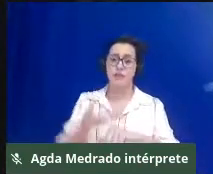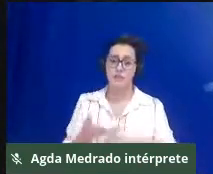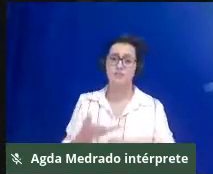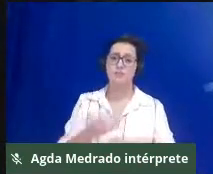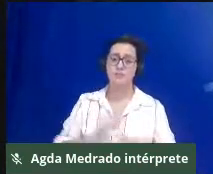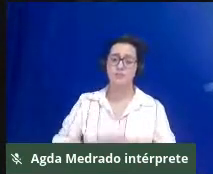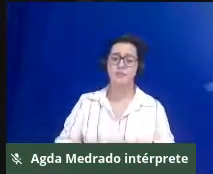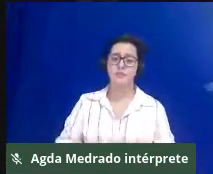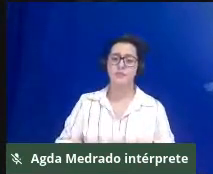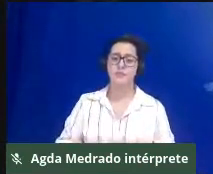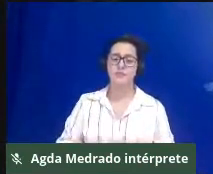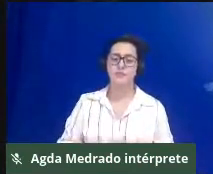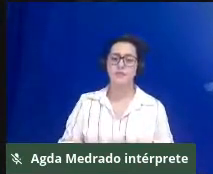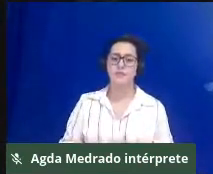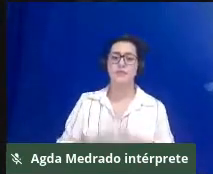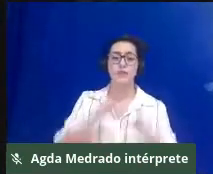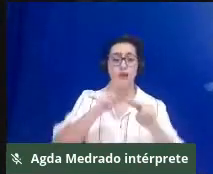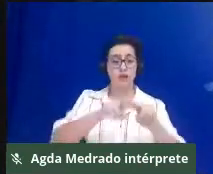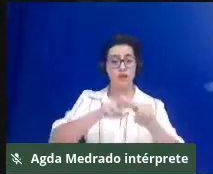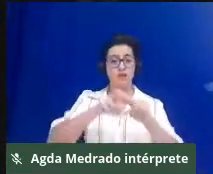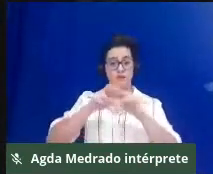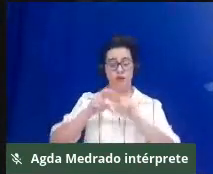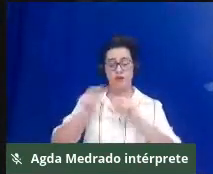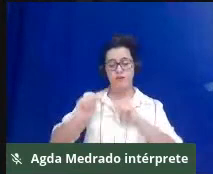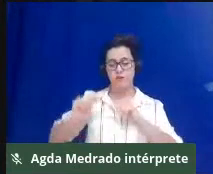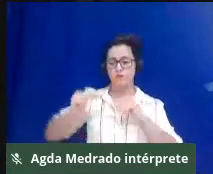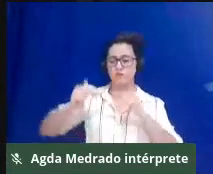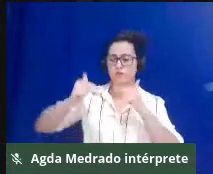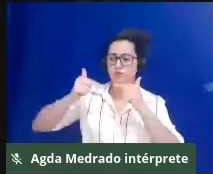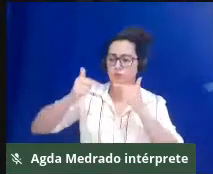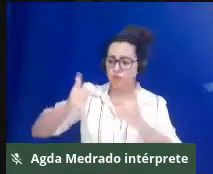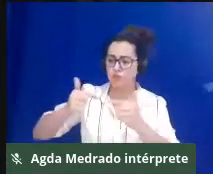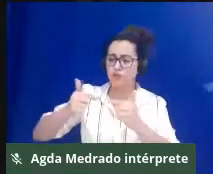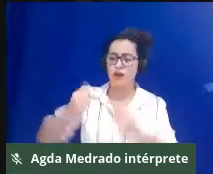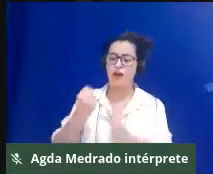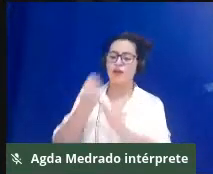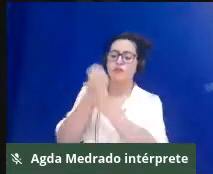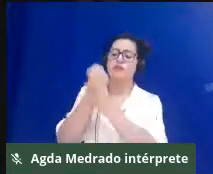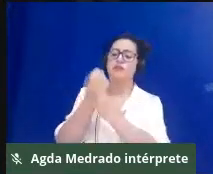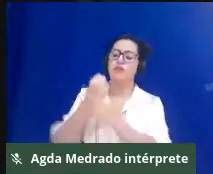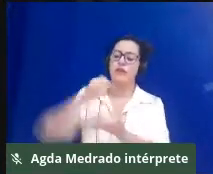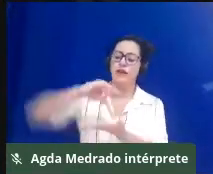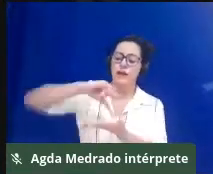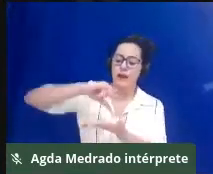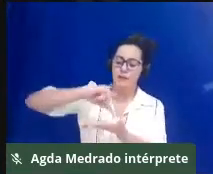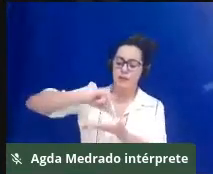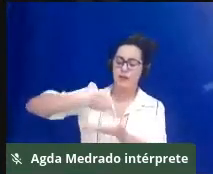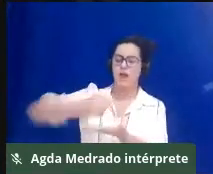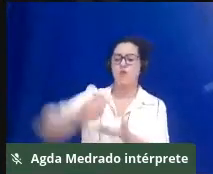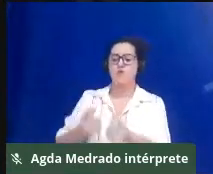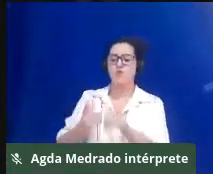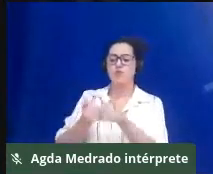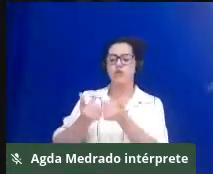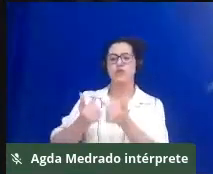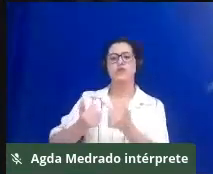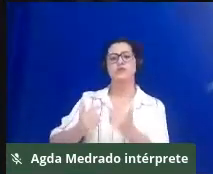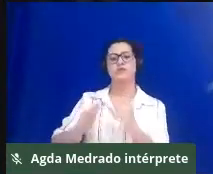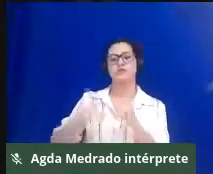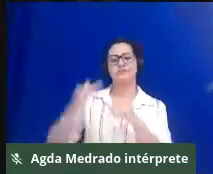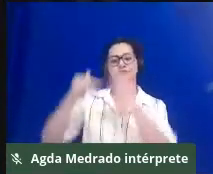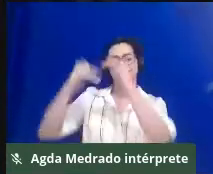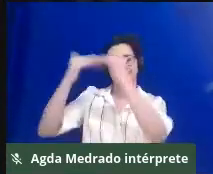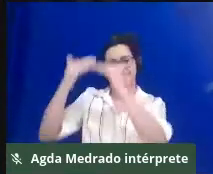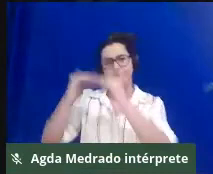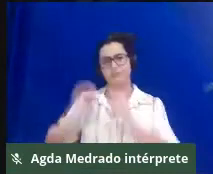através da atuação, garantir o avanço do capital. Por favor. Então, é pouco disso que a gente quer trazer, esse é o